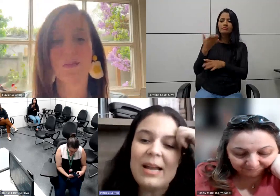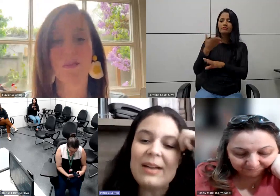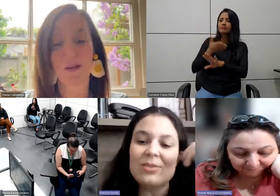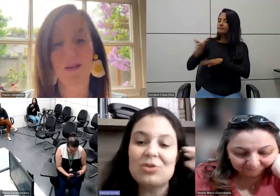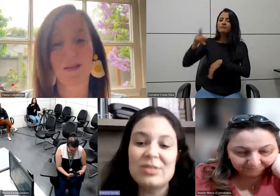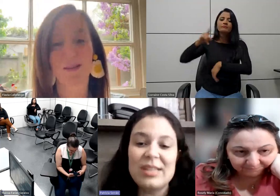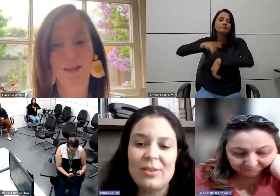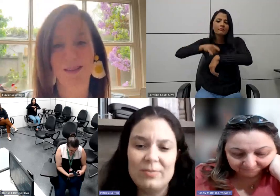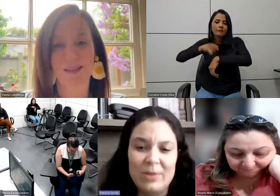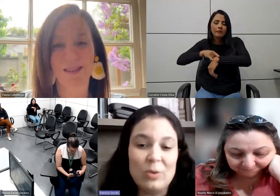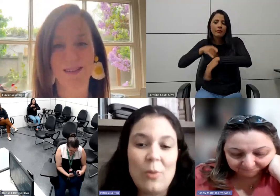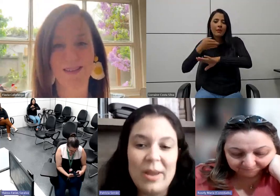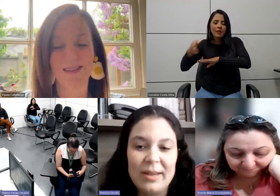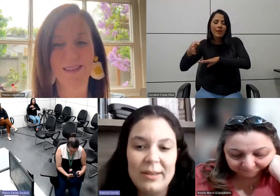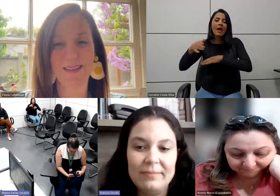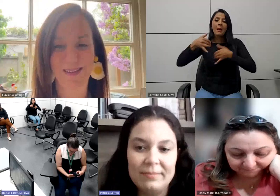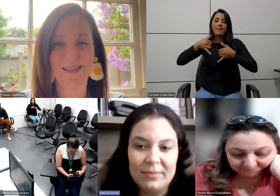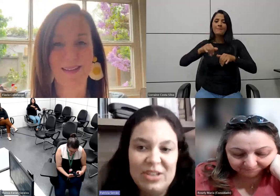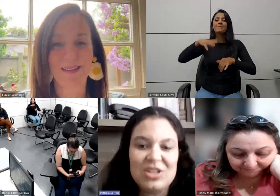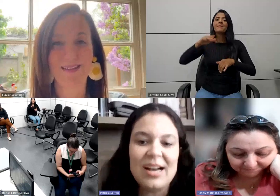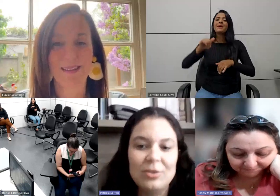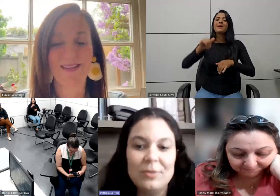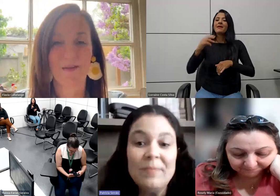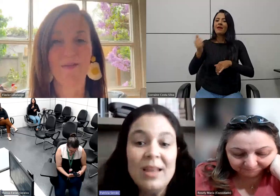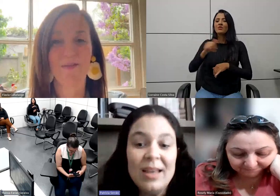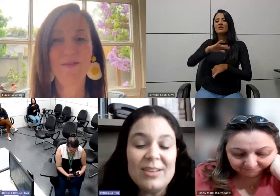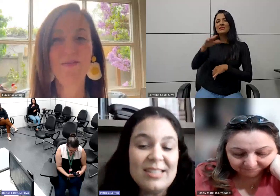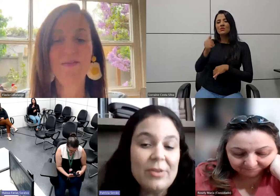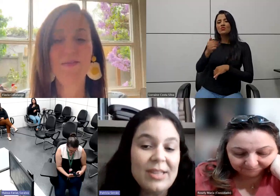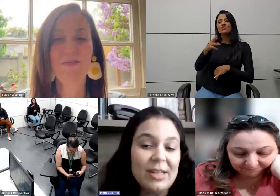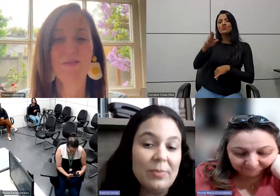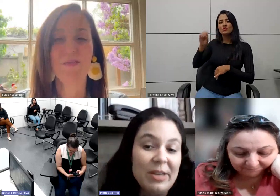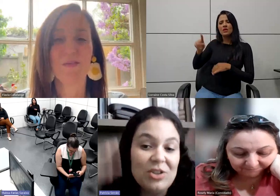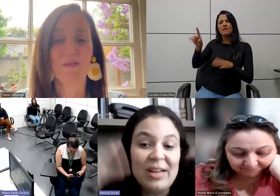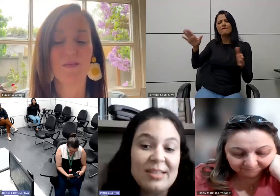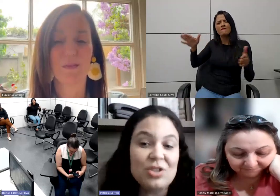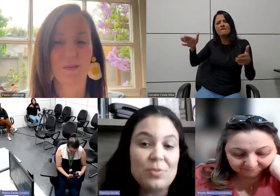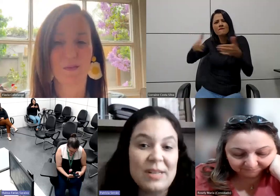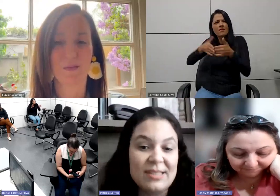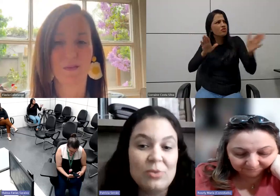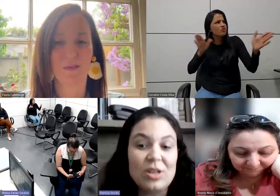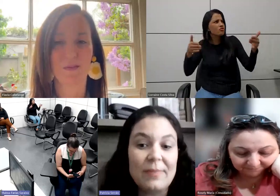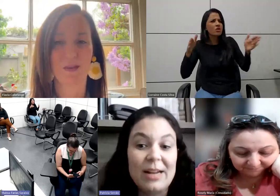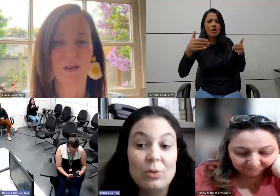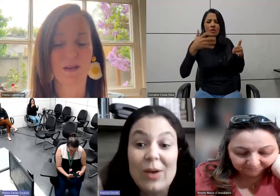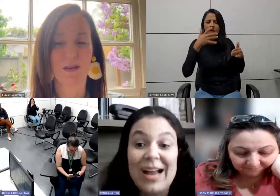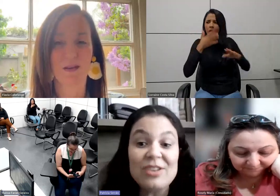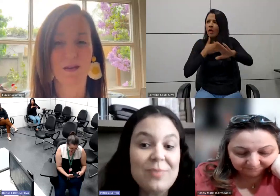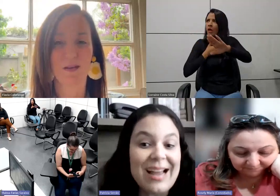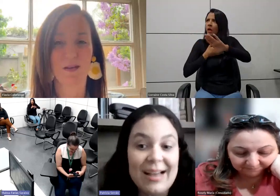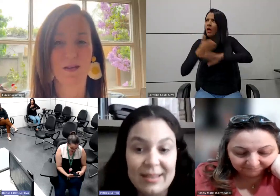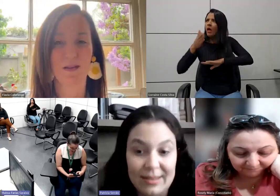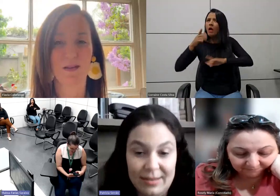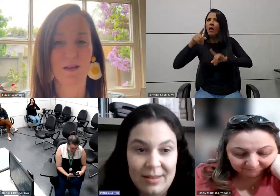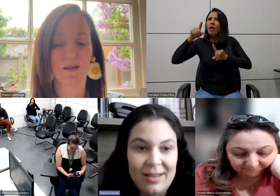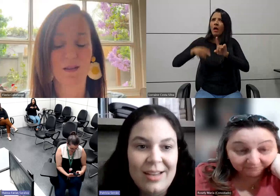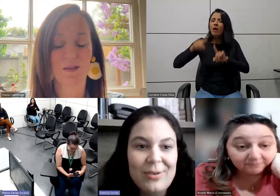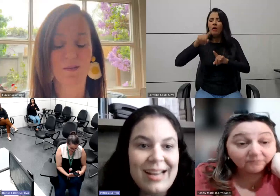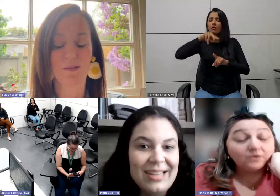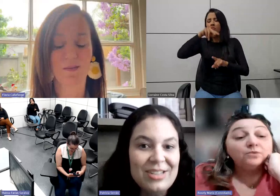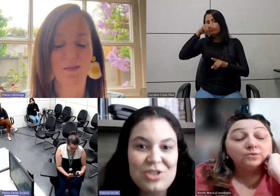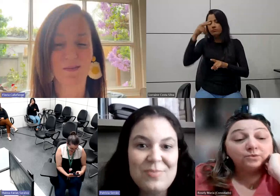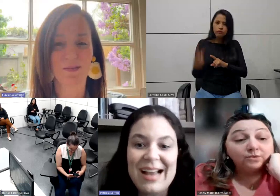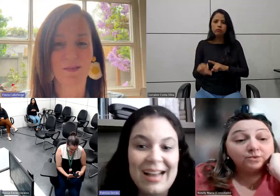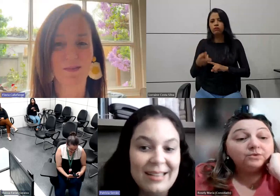banheiro, era no Mercado de Sons, era um local bem fechado, e assim que eu entrei no banheiro, a diferença de pressão, de temperatura, caí desmaiada,